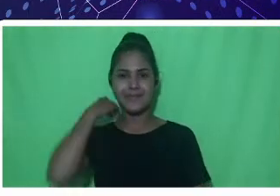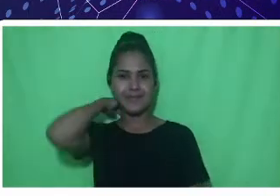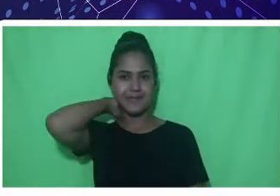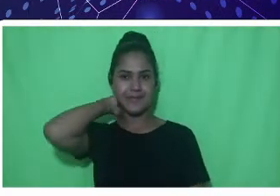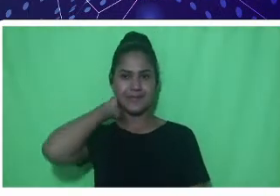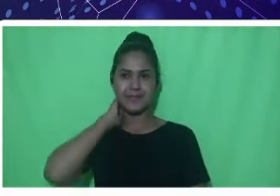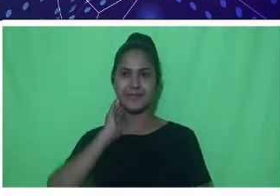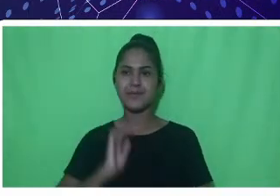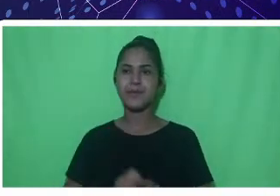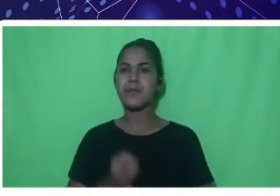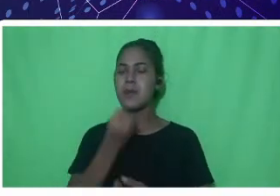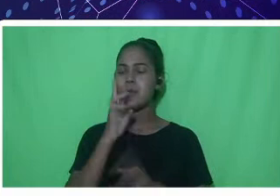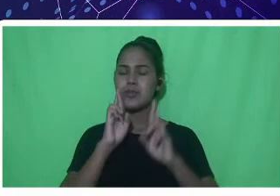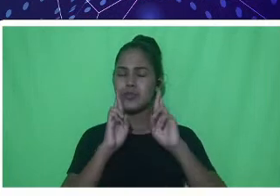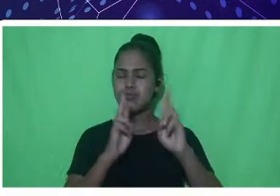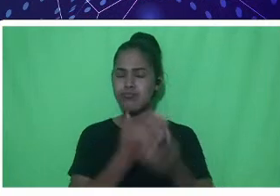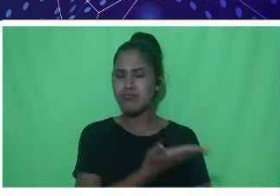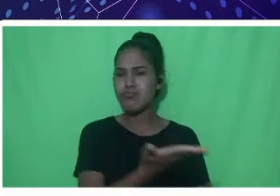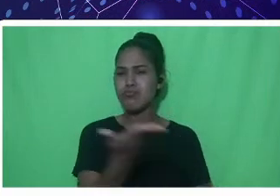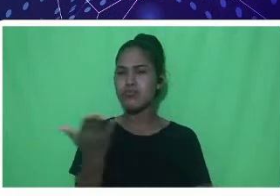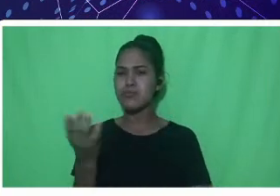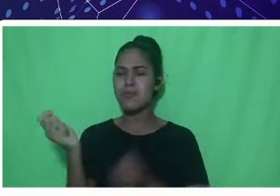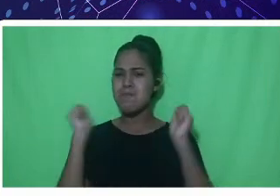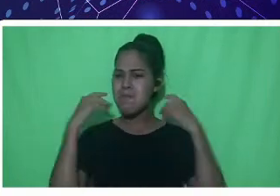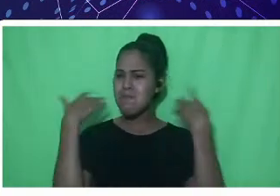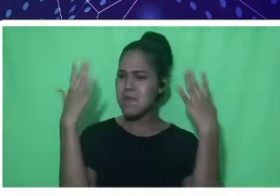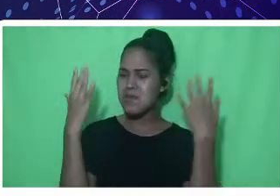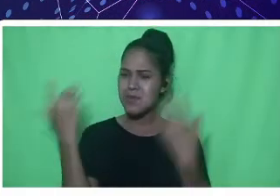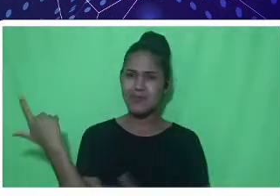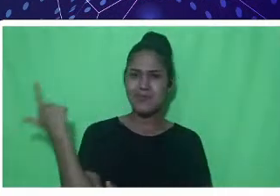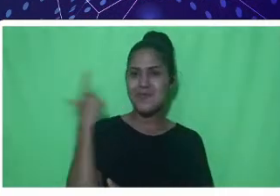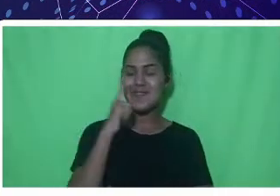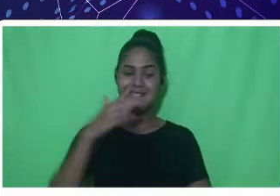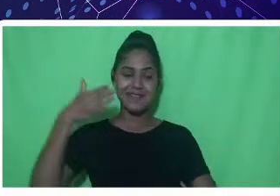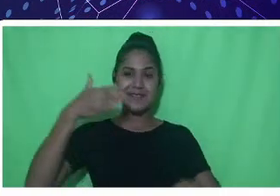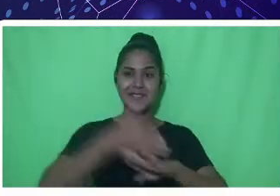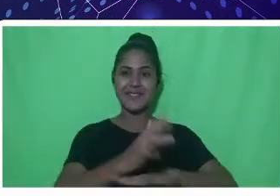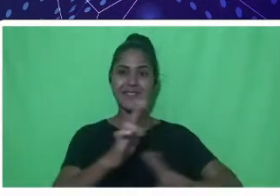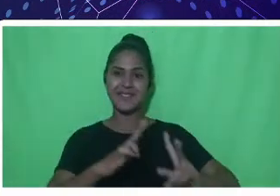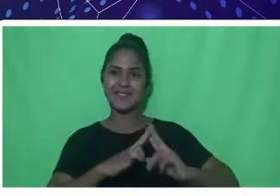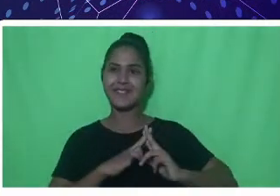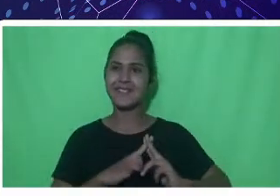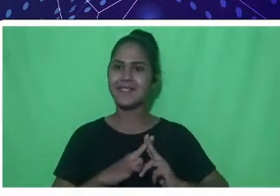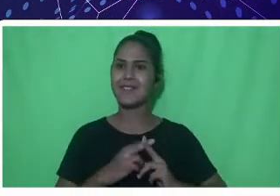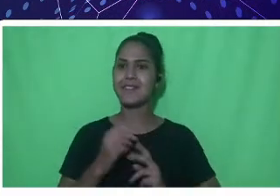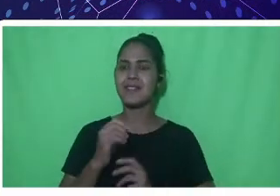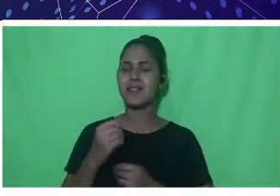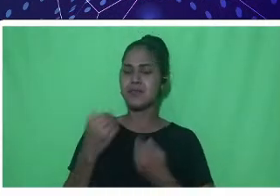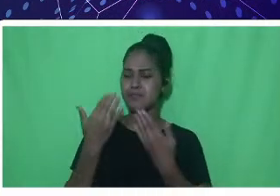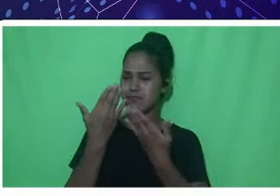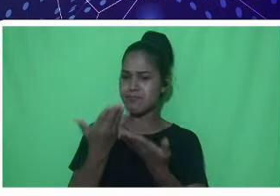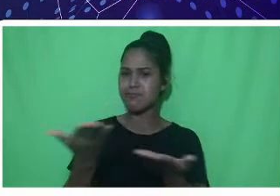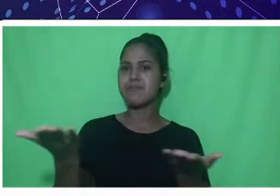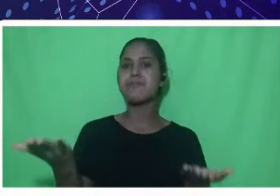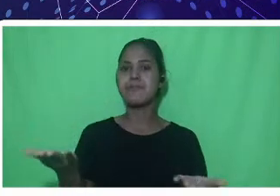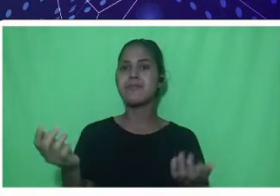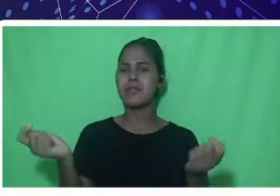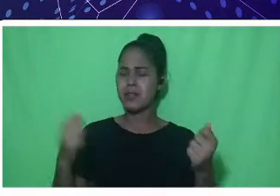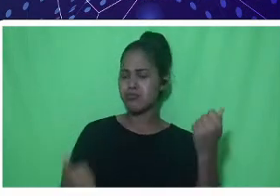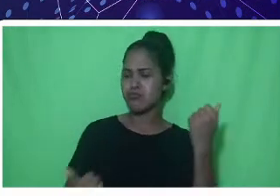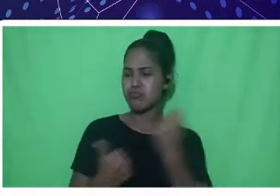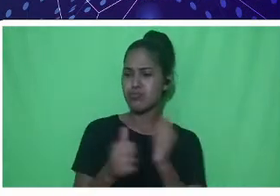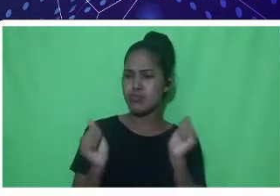por essa grande conquista. Muita luz para guiá-los em seus caminhos. Contem sempre com o nosso apoio. Nesse momento,